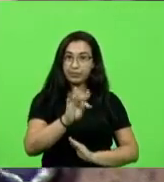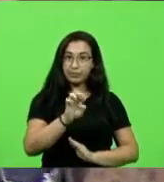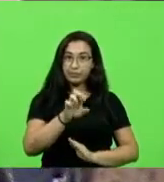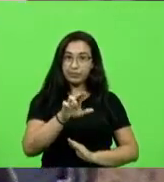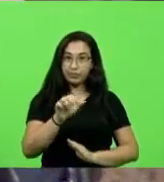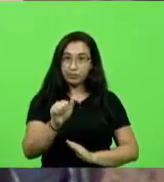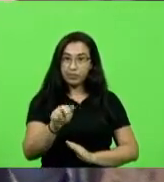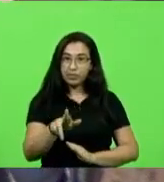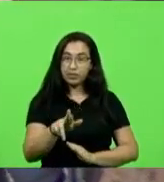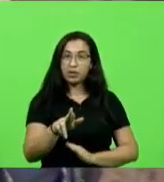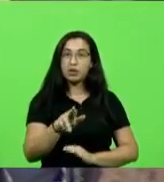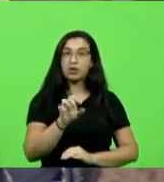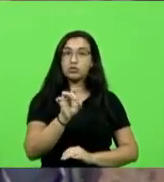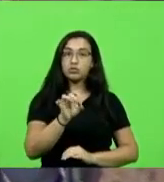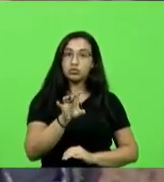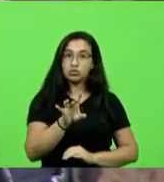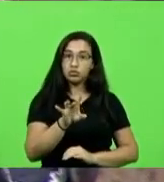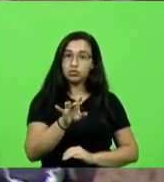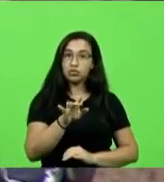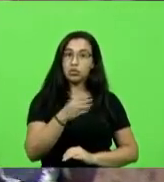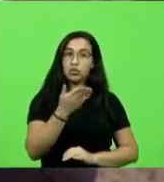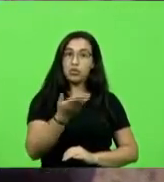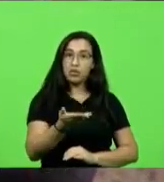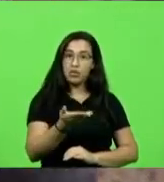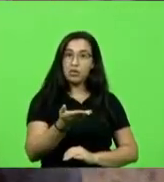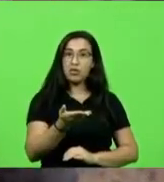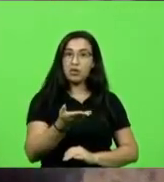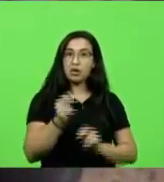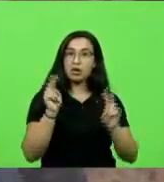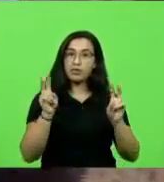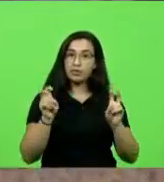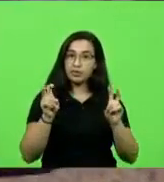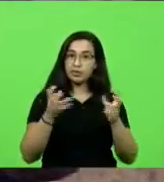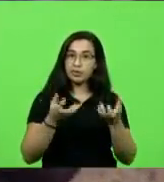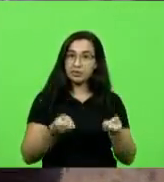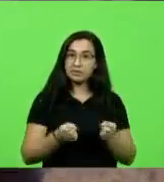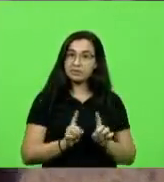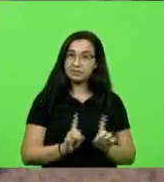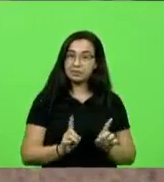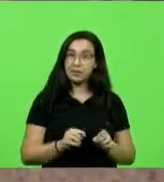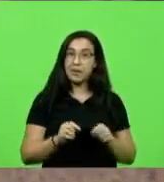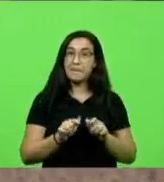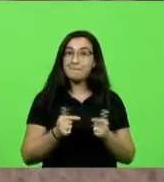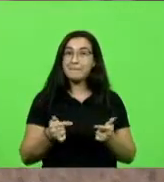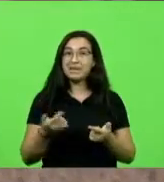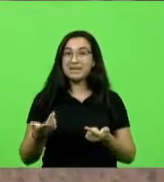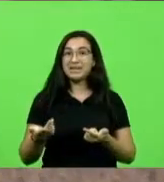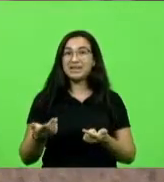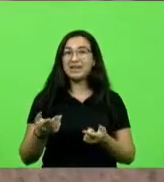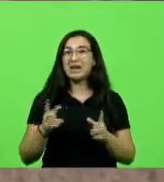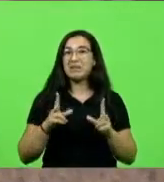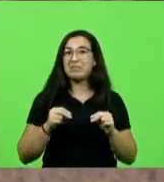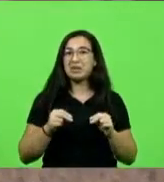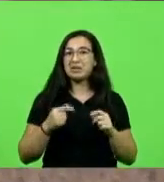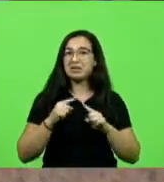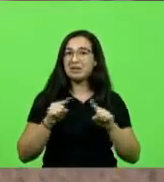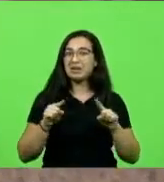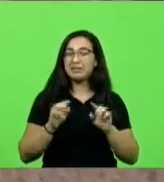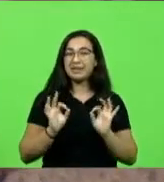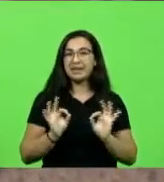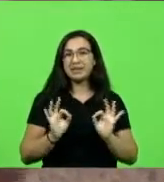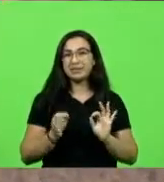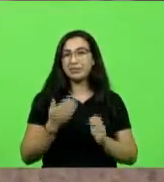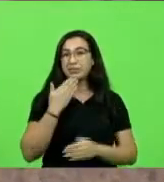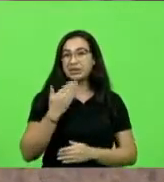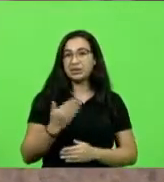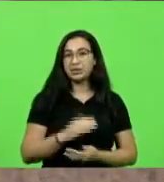foram objeto da reclamação por parte da Assembleia Legislativa. Mas a ministra não entrou no mérito da reclamação, por entender